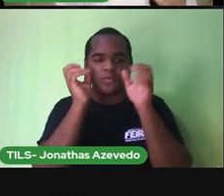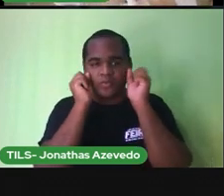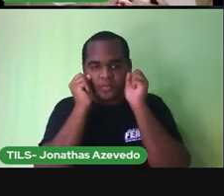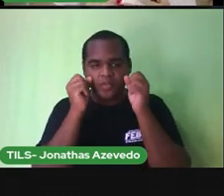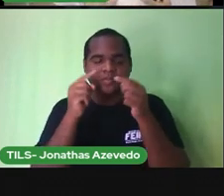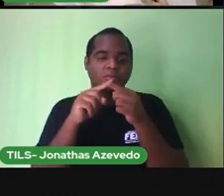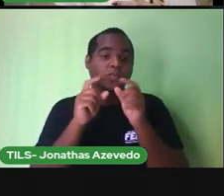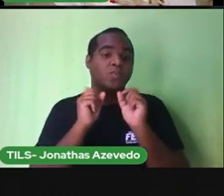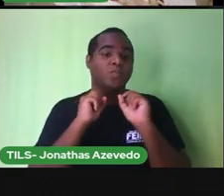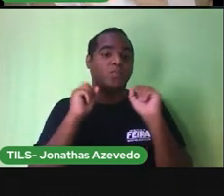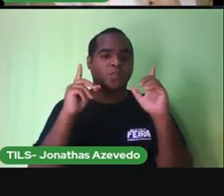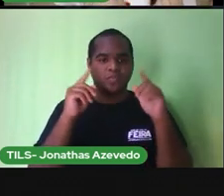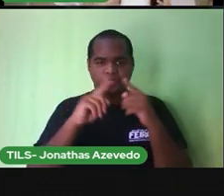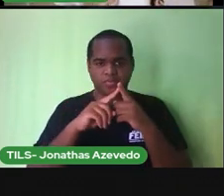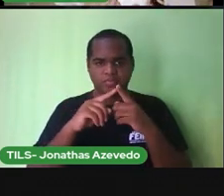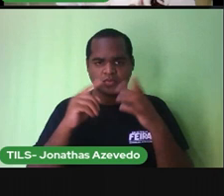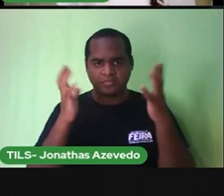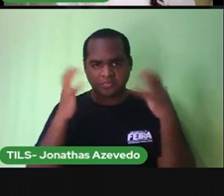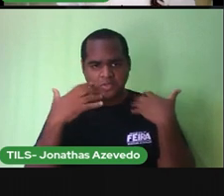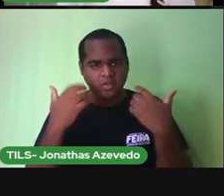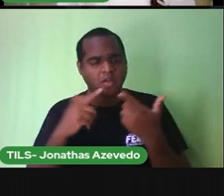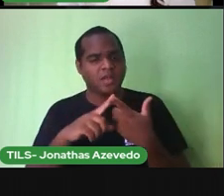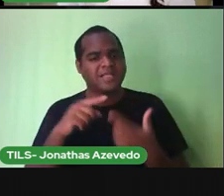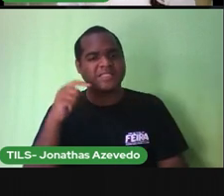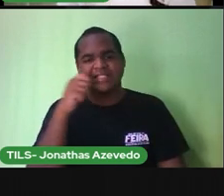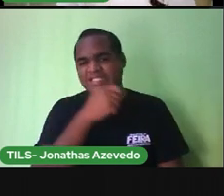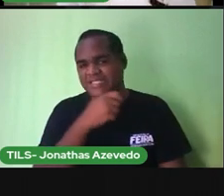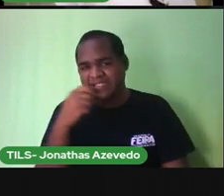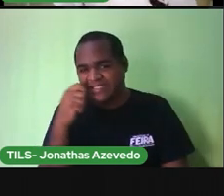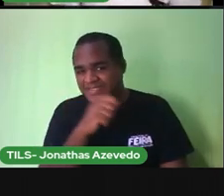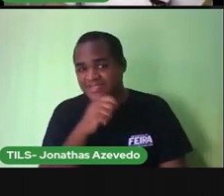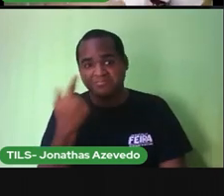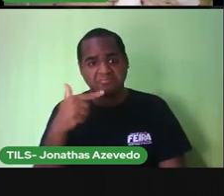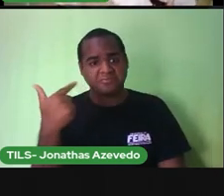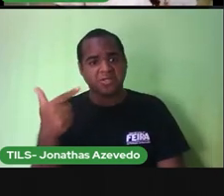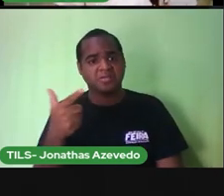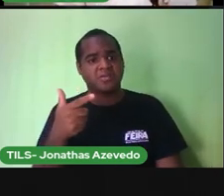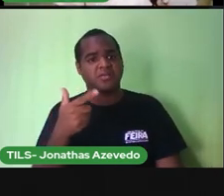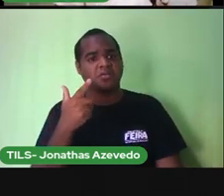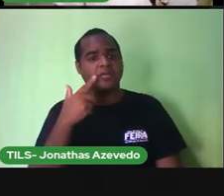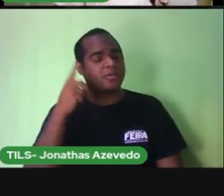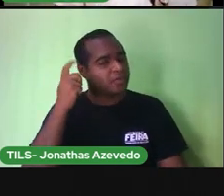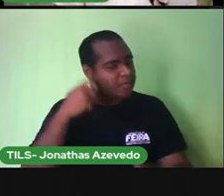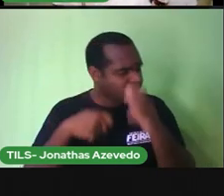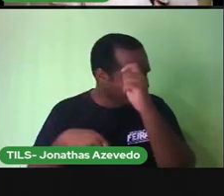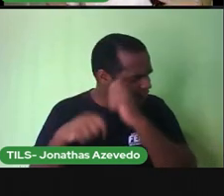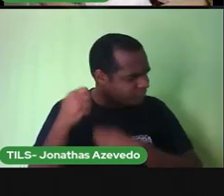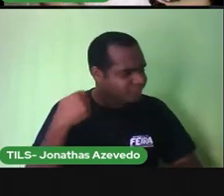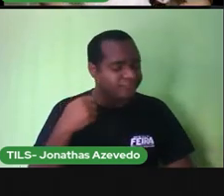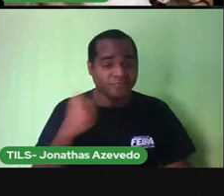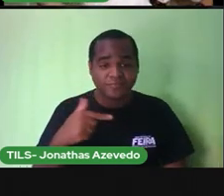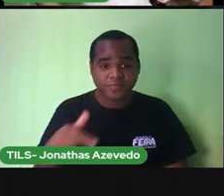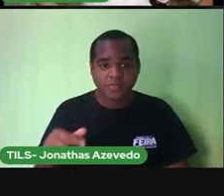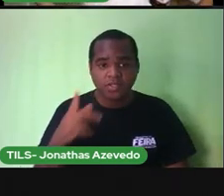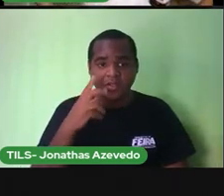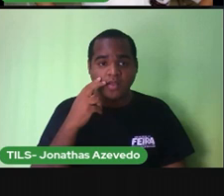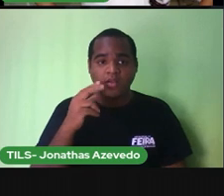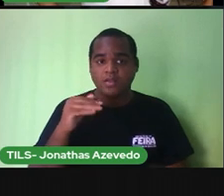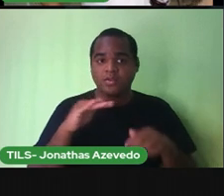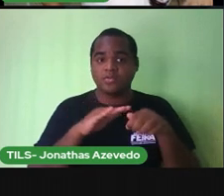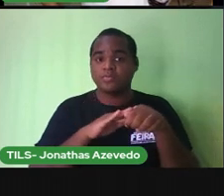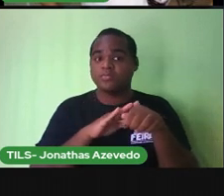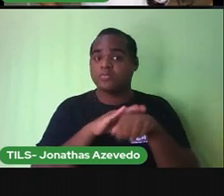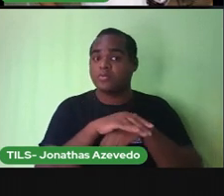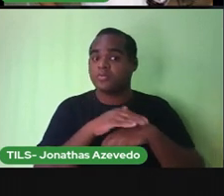acordou, não tomou banho, não escovou o dente, não penteou o cabelo. Quando for de noite,